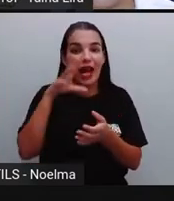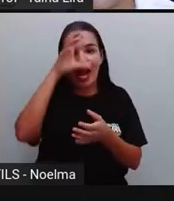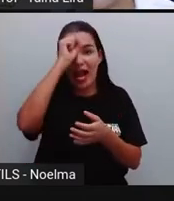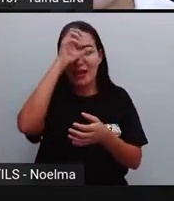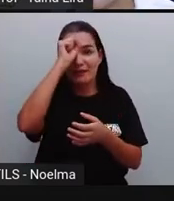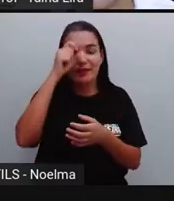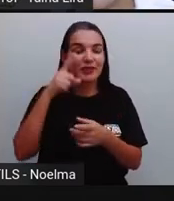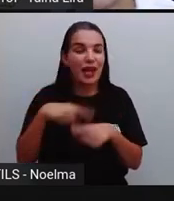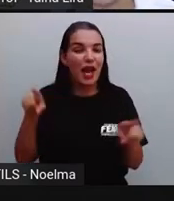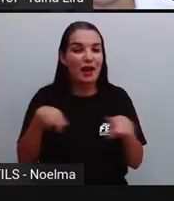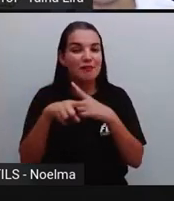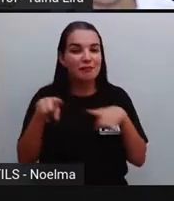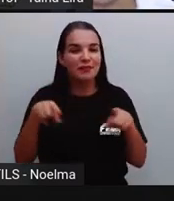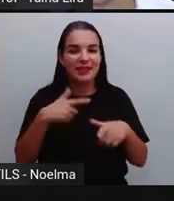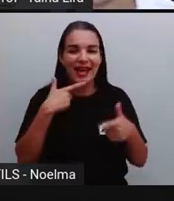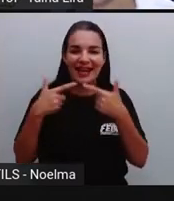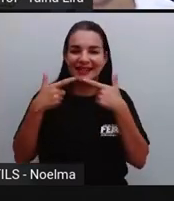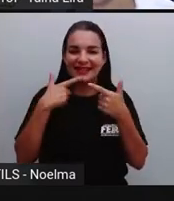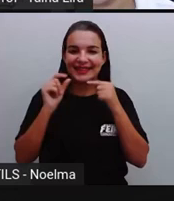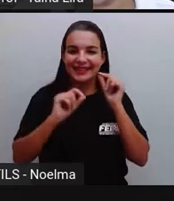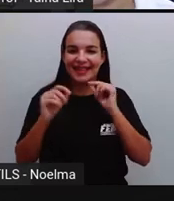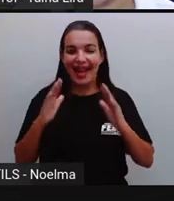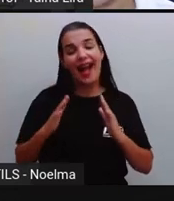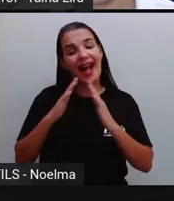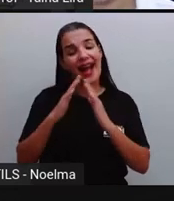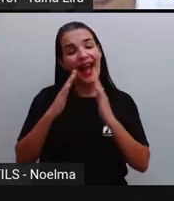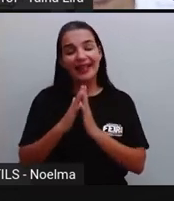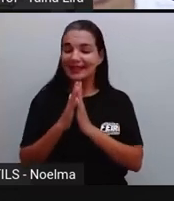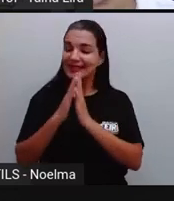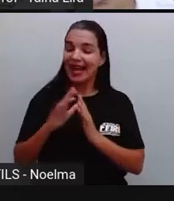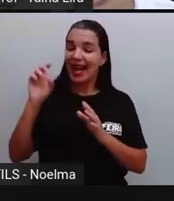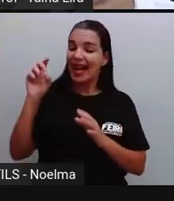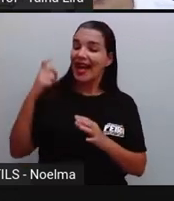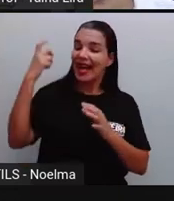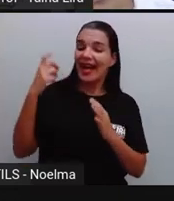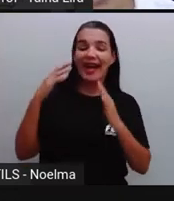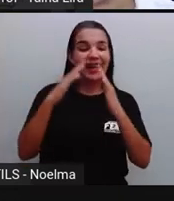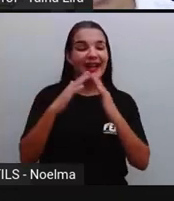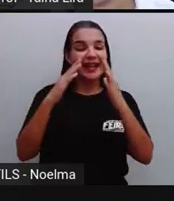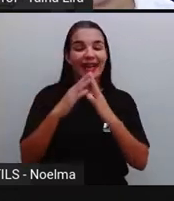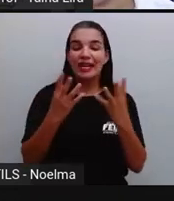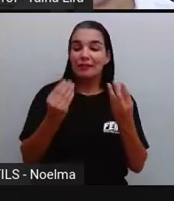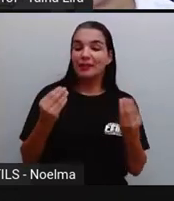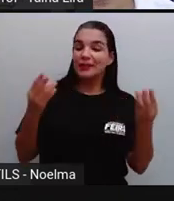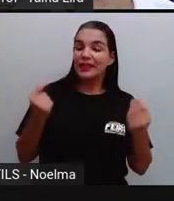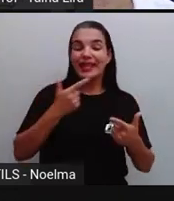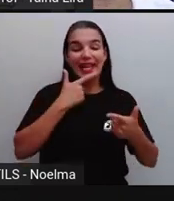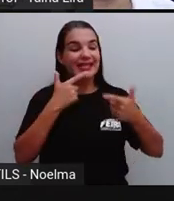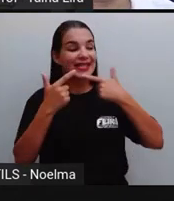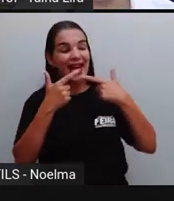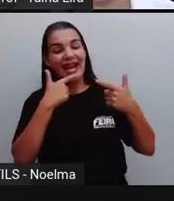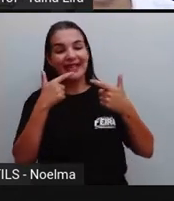engraçada, ó. Era uma casa muito engraçada. Quem lembra que a Proja trouxe esse poema?